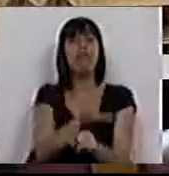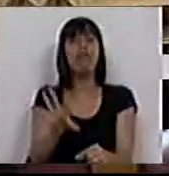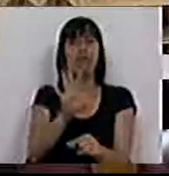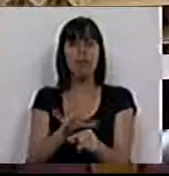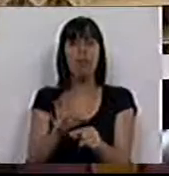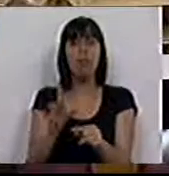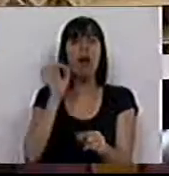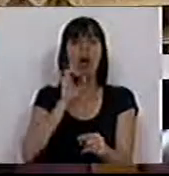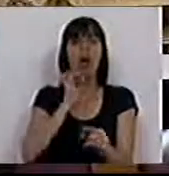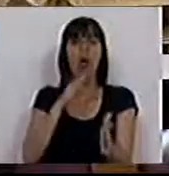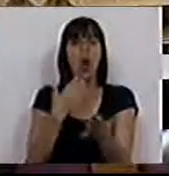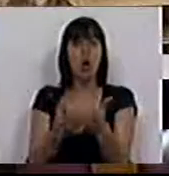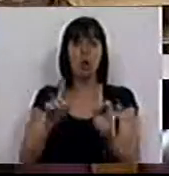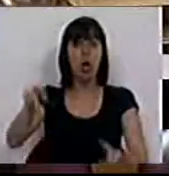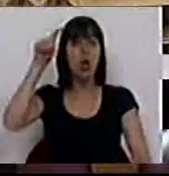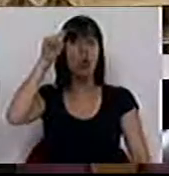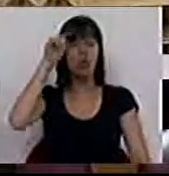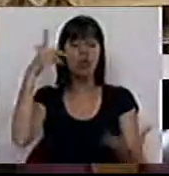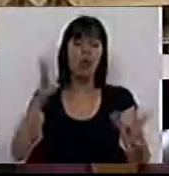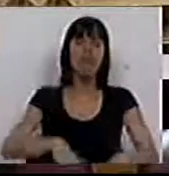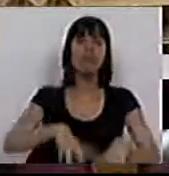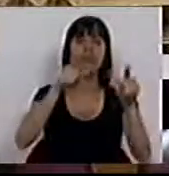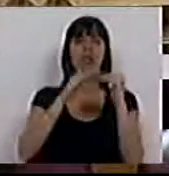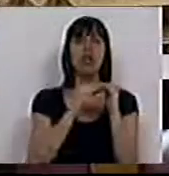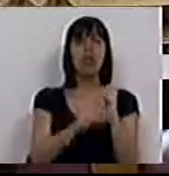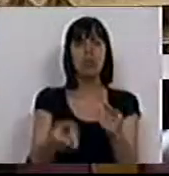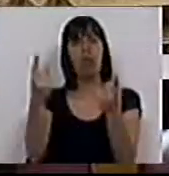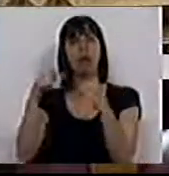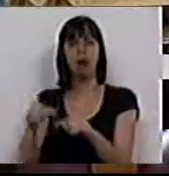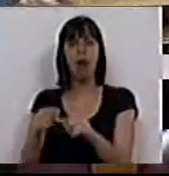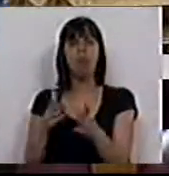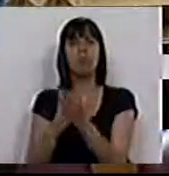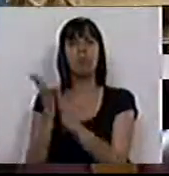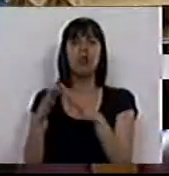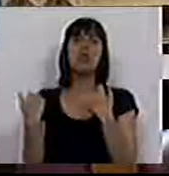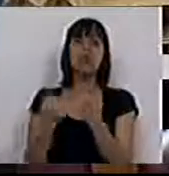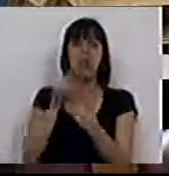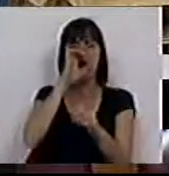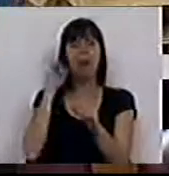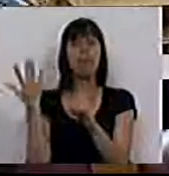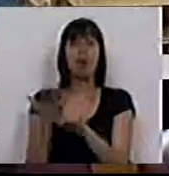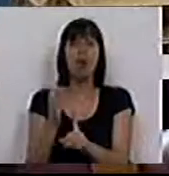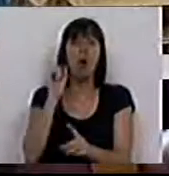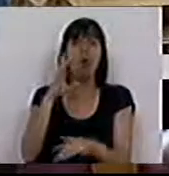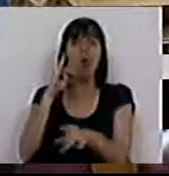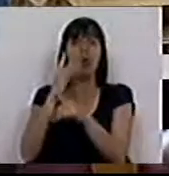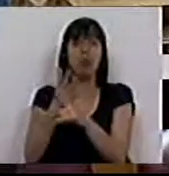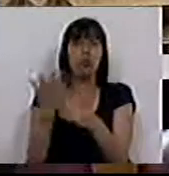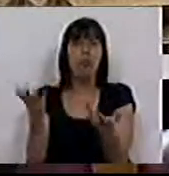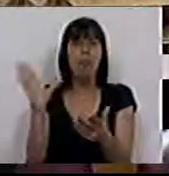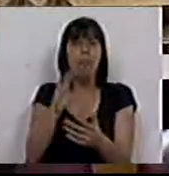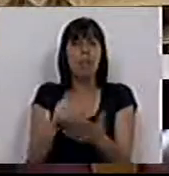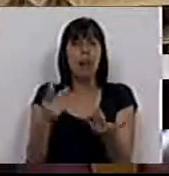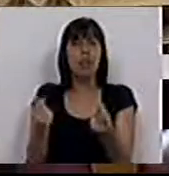até de desvalorizar o respeito, quer pelo desenvolvimento sustentável, quer por vertentes sociais, ambientais ou com outro cariz